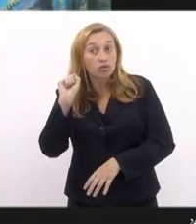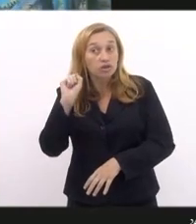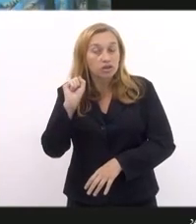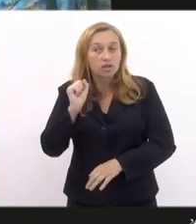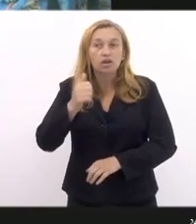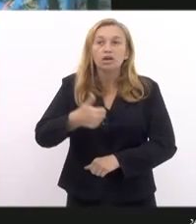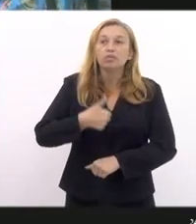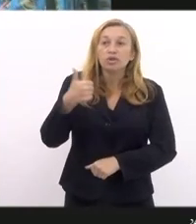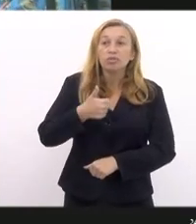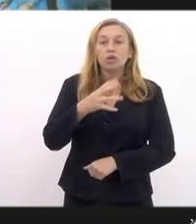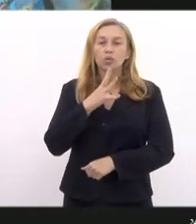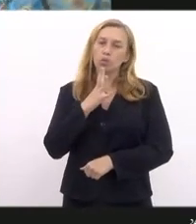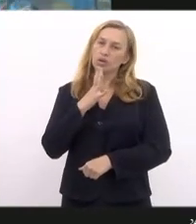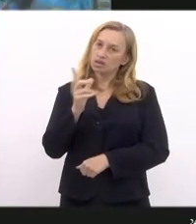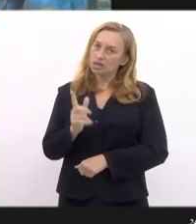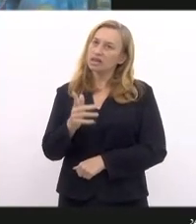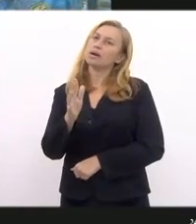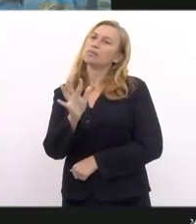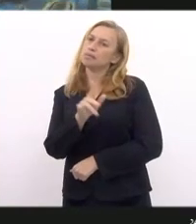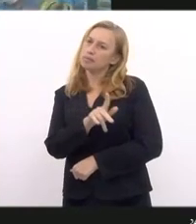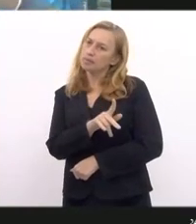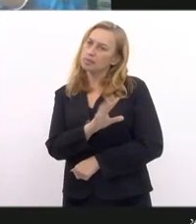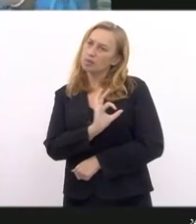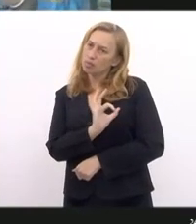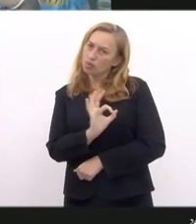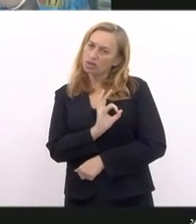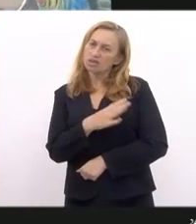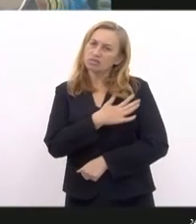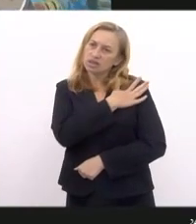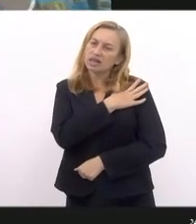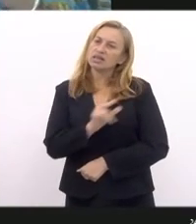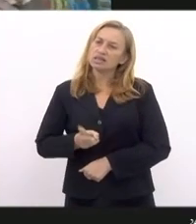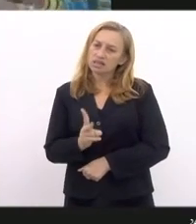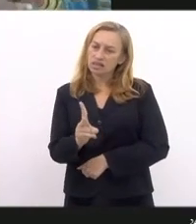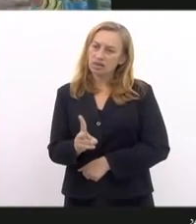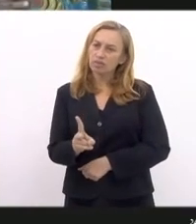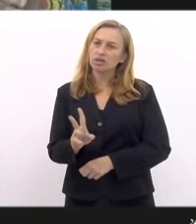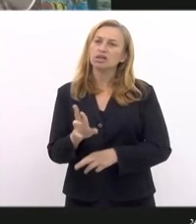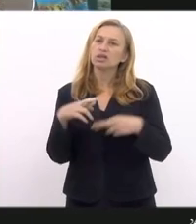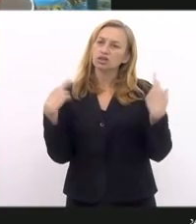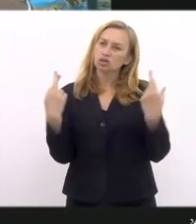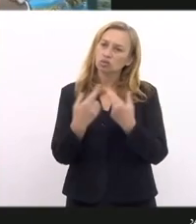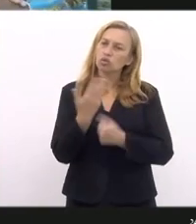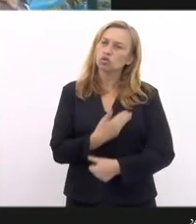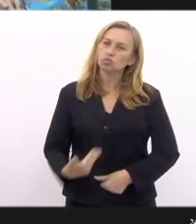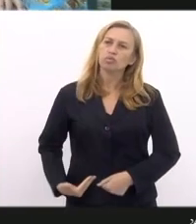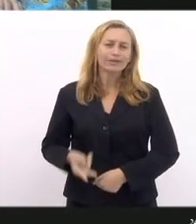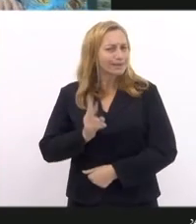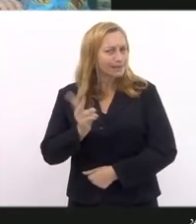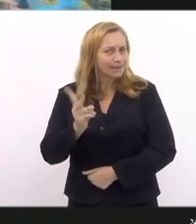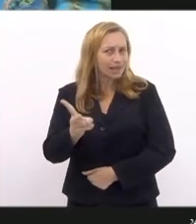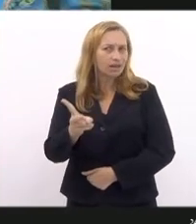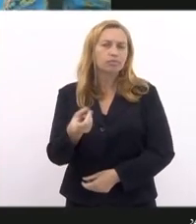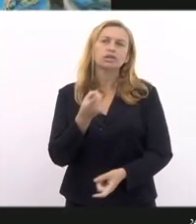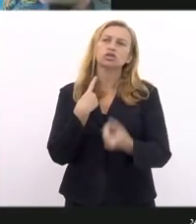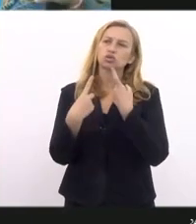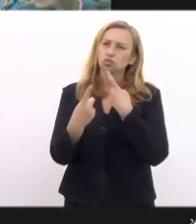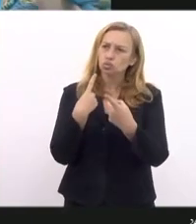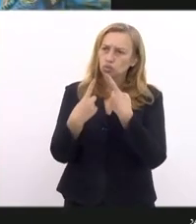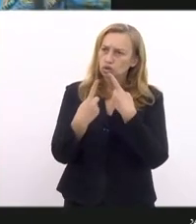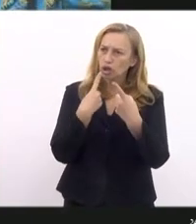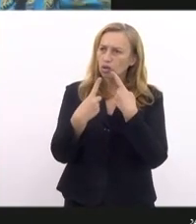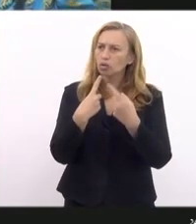primeiro também reconhecer que a PM sempre tem participado das audiências públicas, sempre. Na discussão